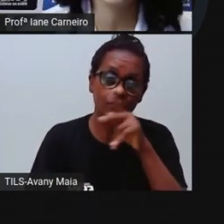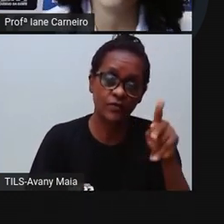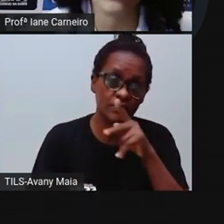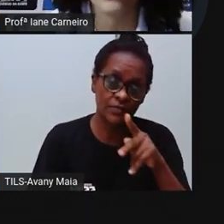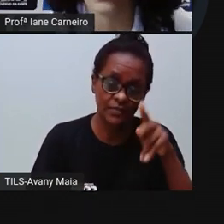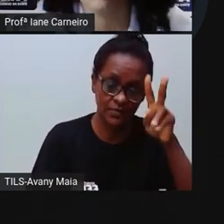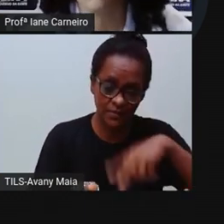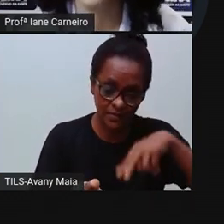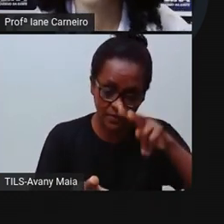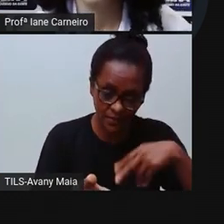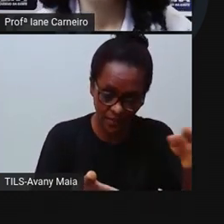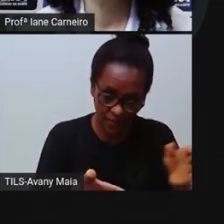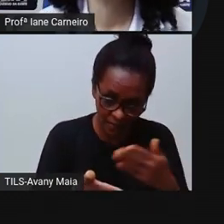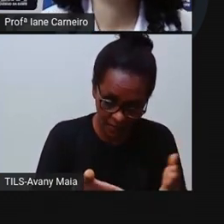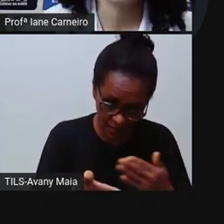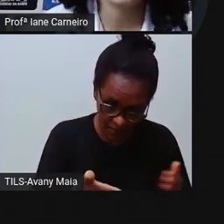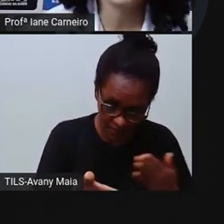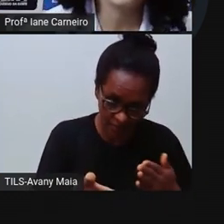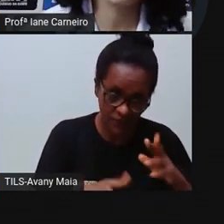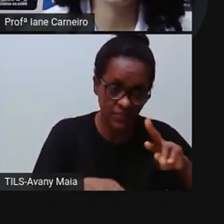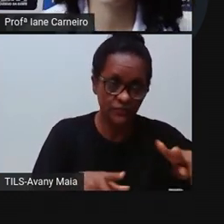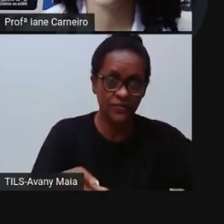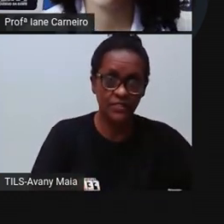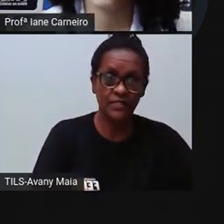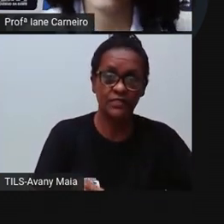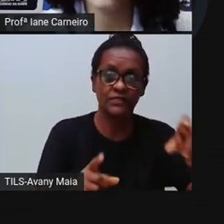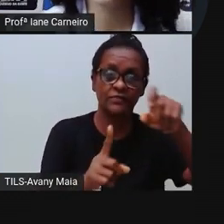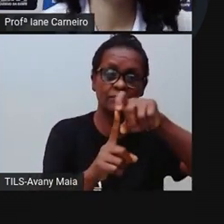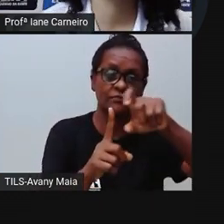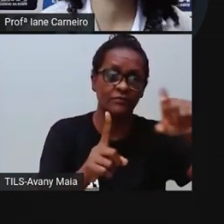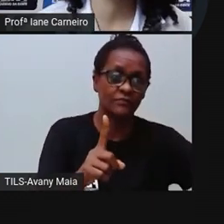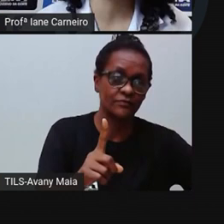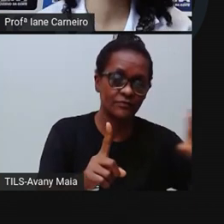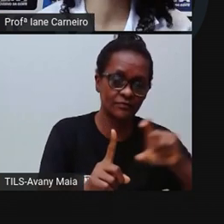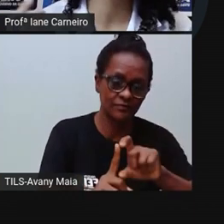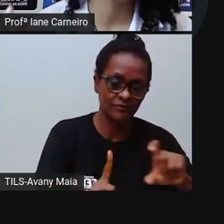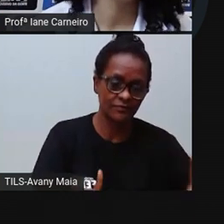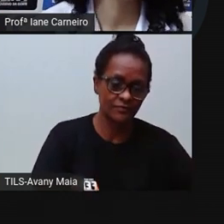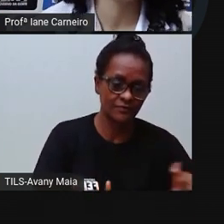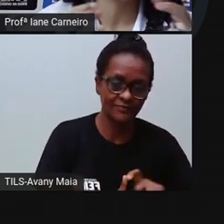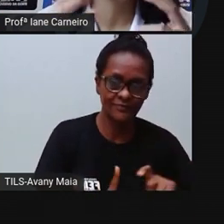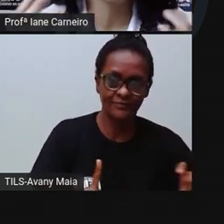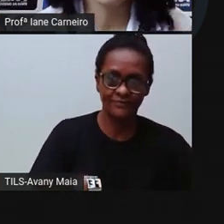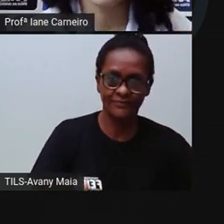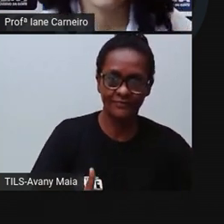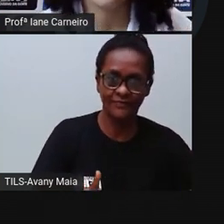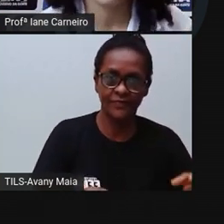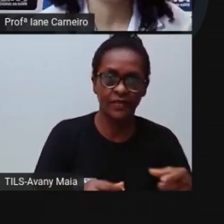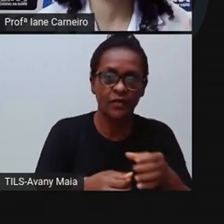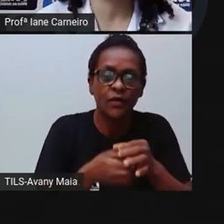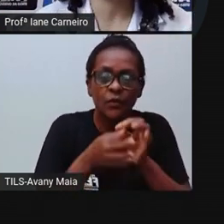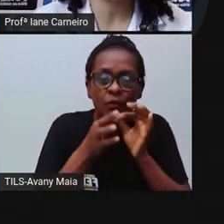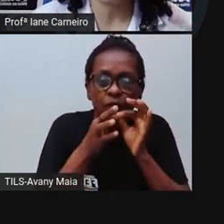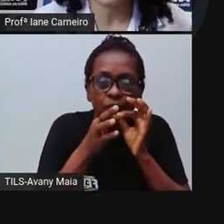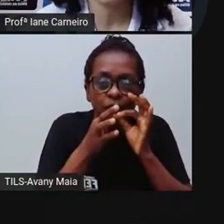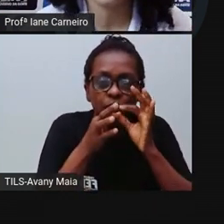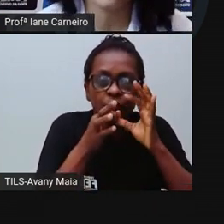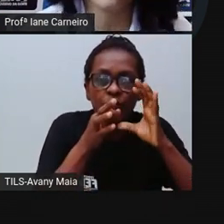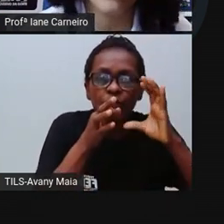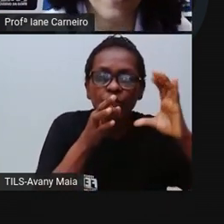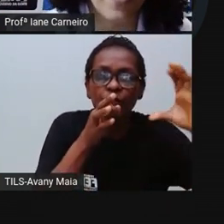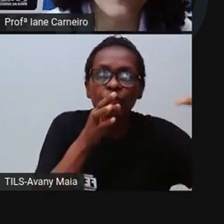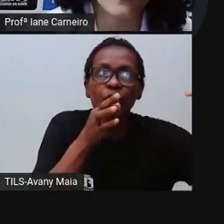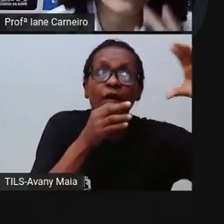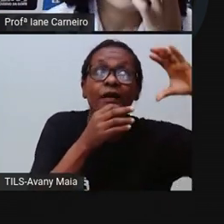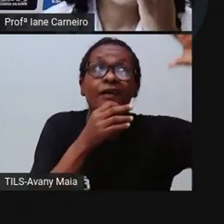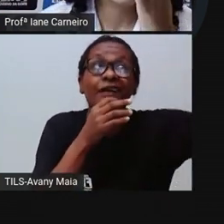livro infantil, normalmente. Então aqui na história em quadrinhos, geralmente eles têm balões, né? Para representar a fala dos